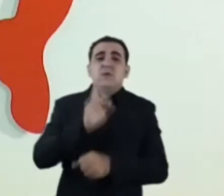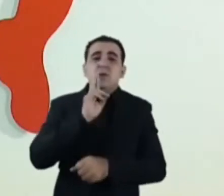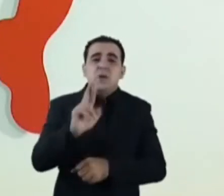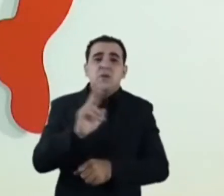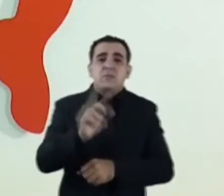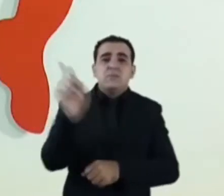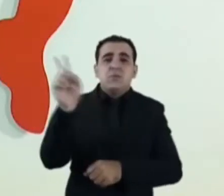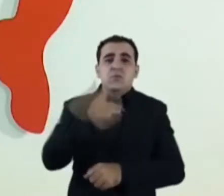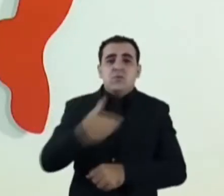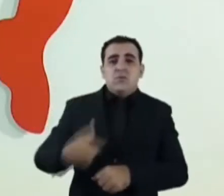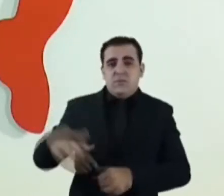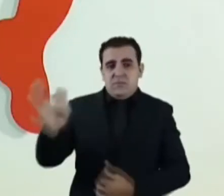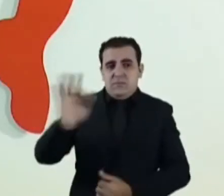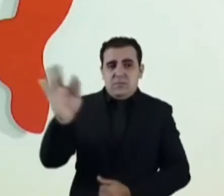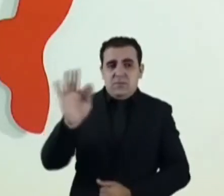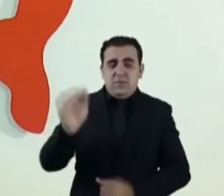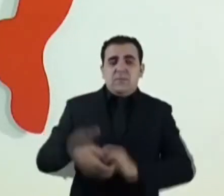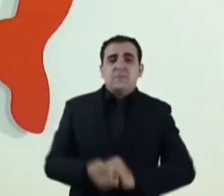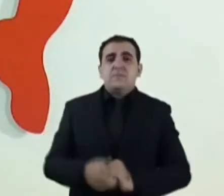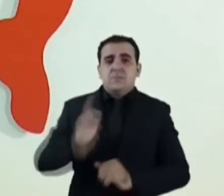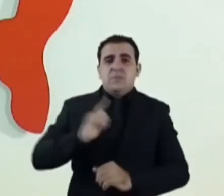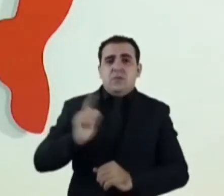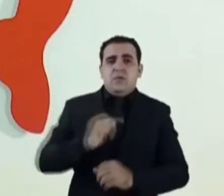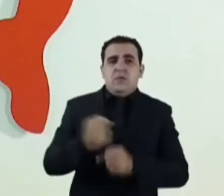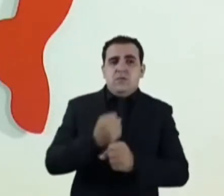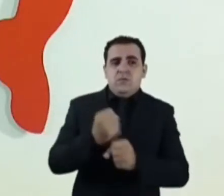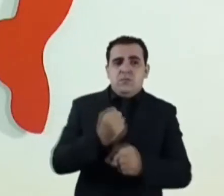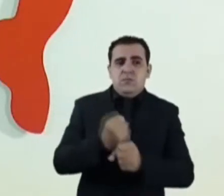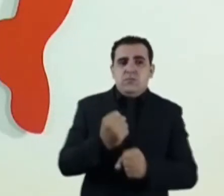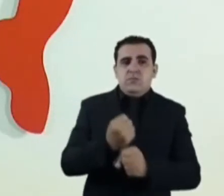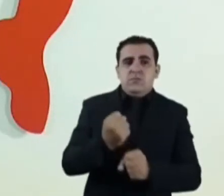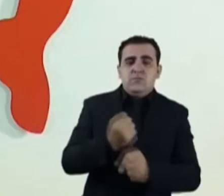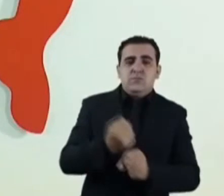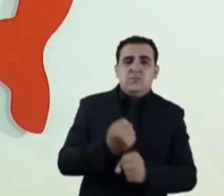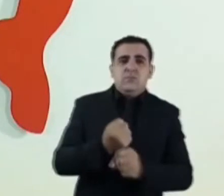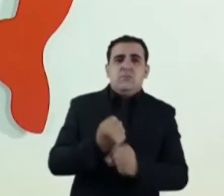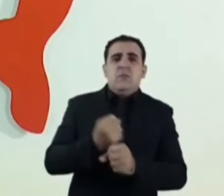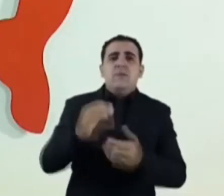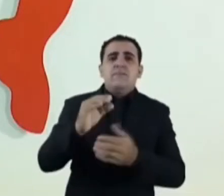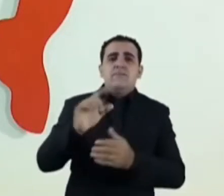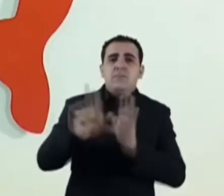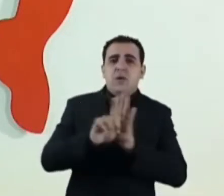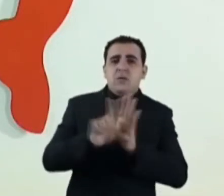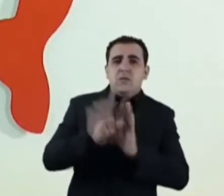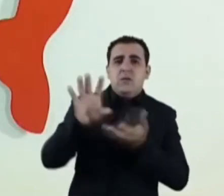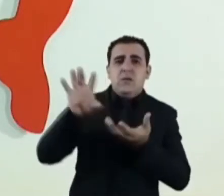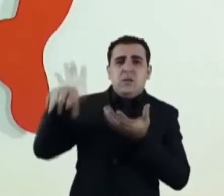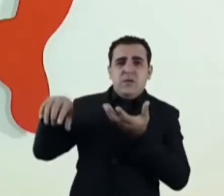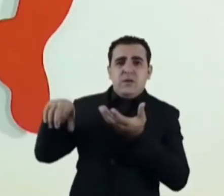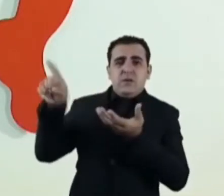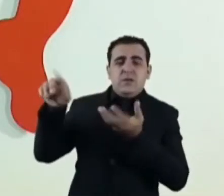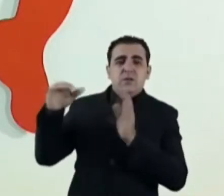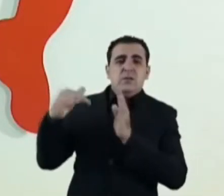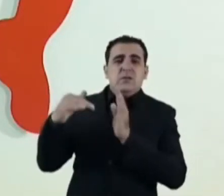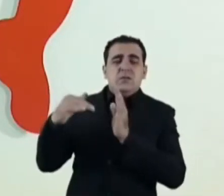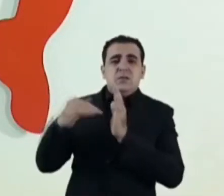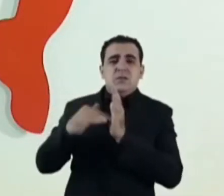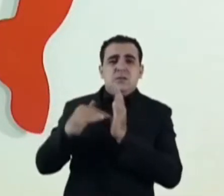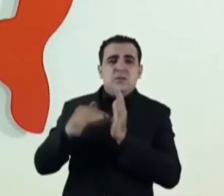a construção desta lei mediante a iniciativa na Câmara dos Deputados